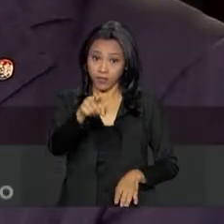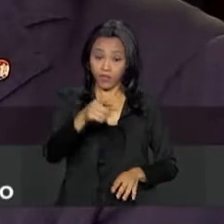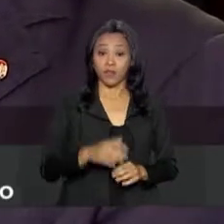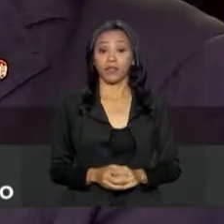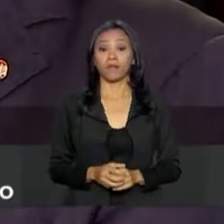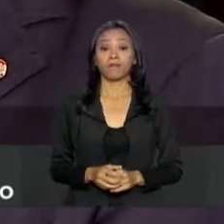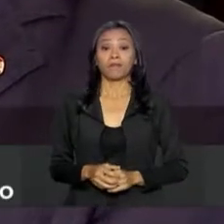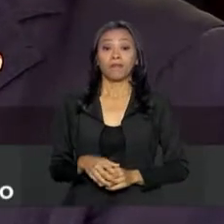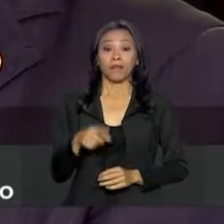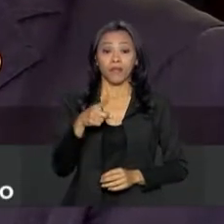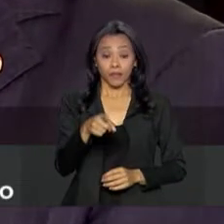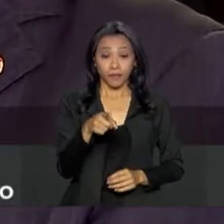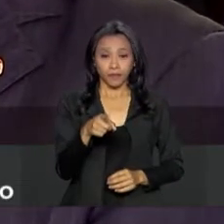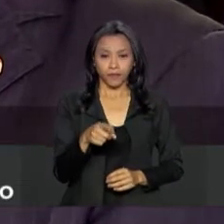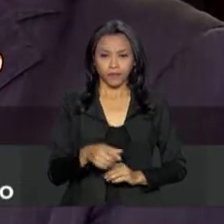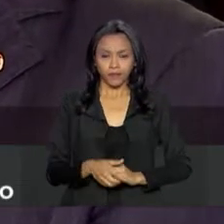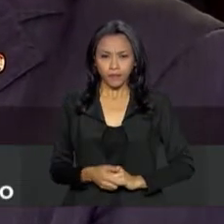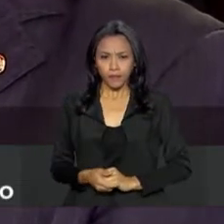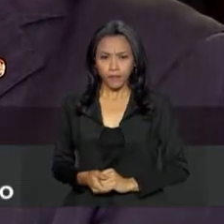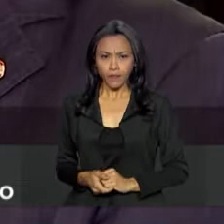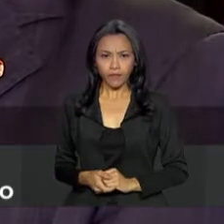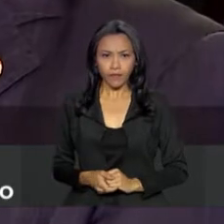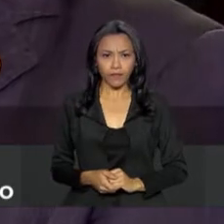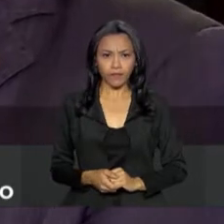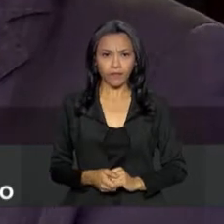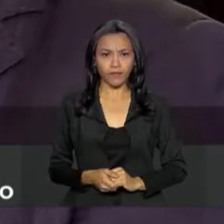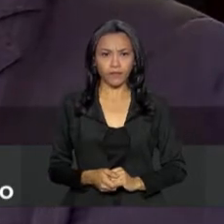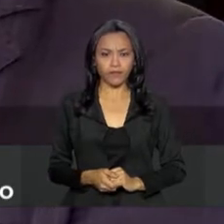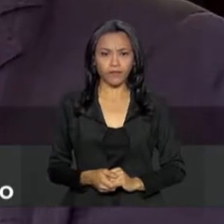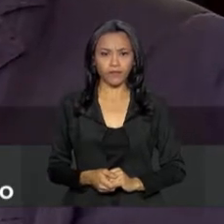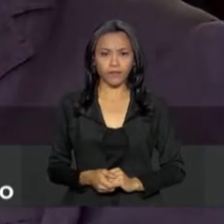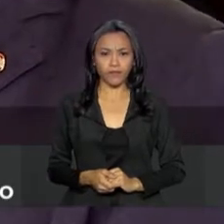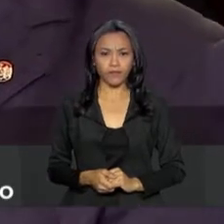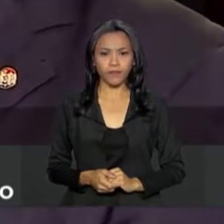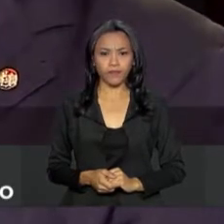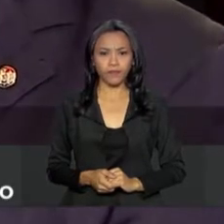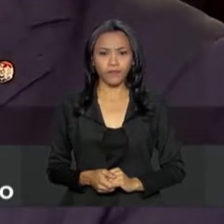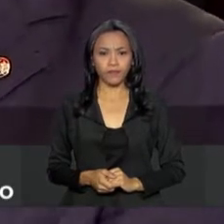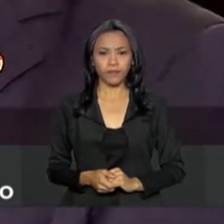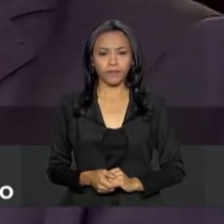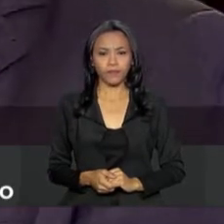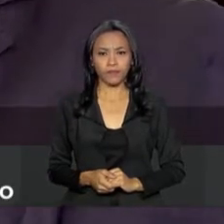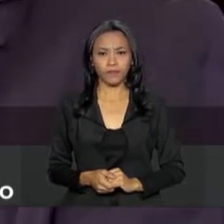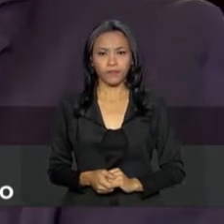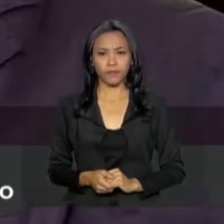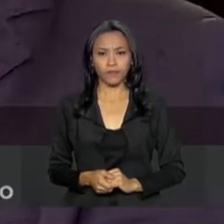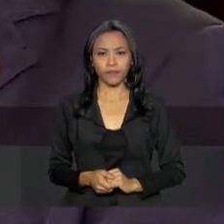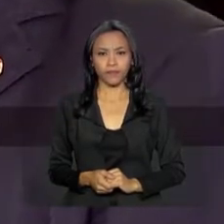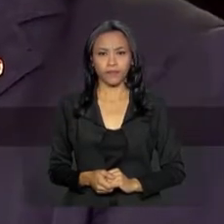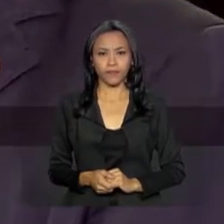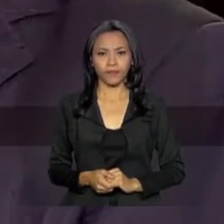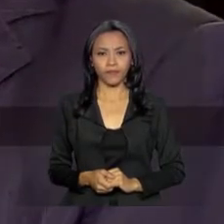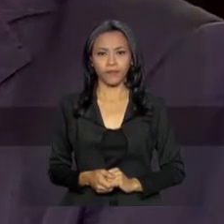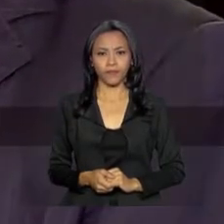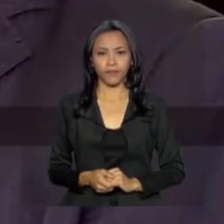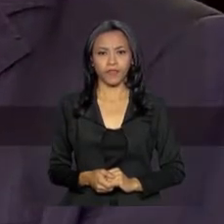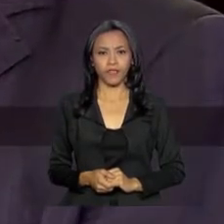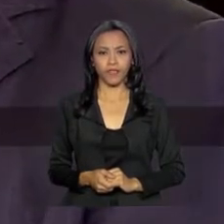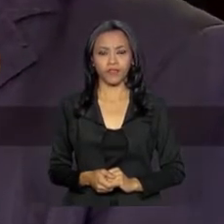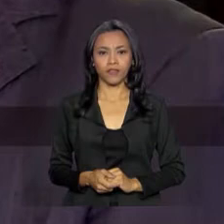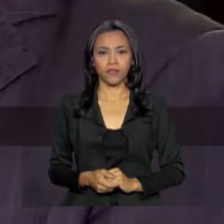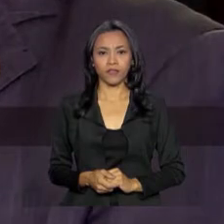estrangeiras conformadas por organismos internacionais, por embajadores que são residentes que têm essa